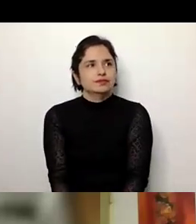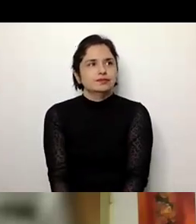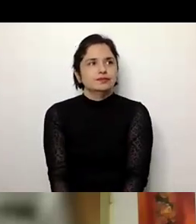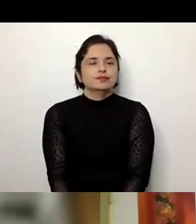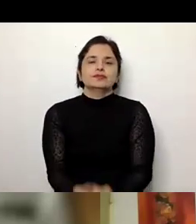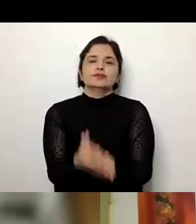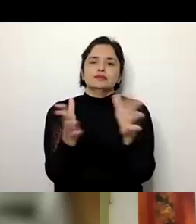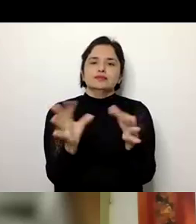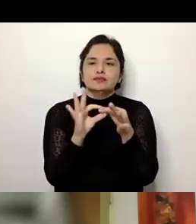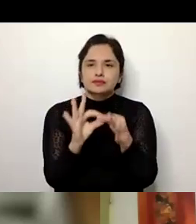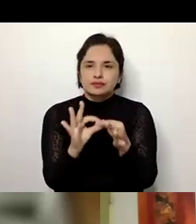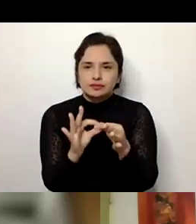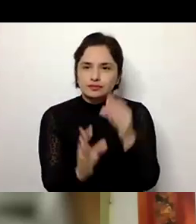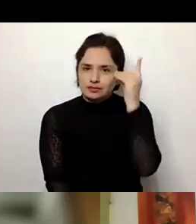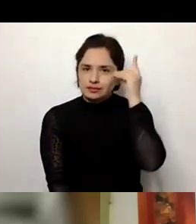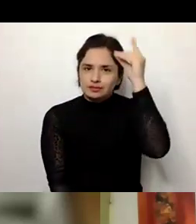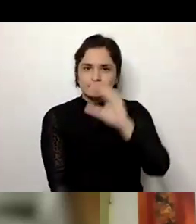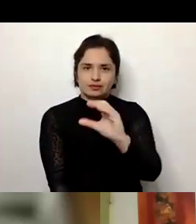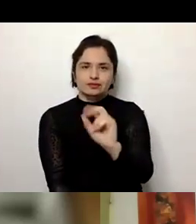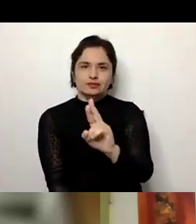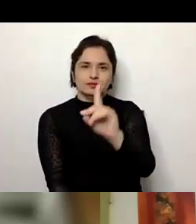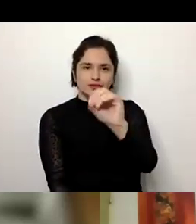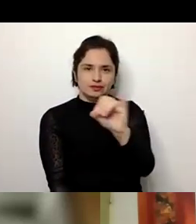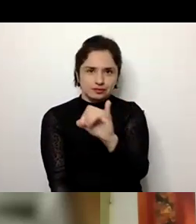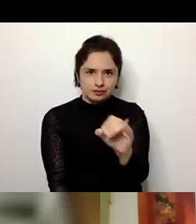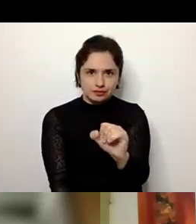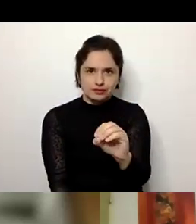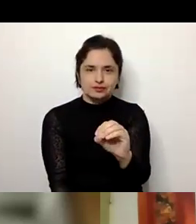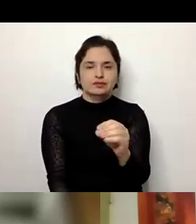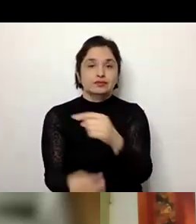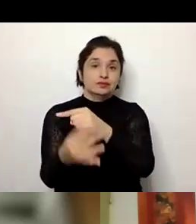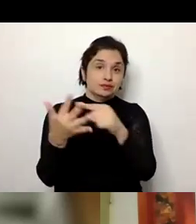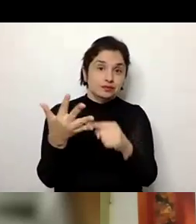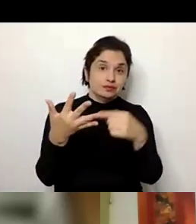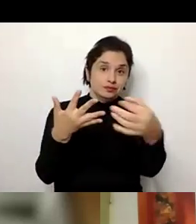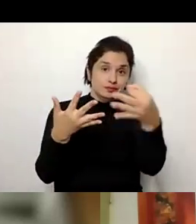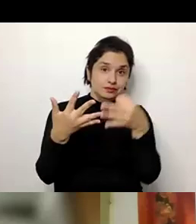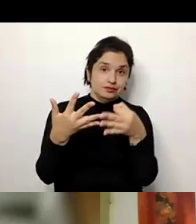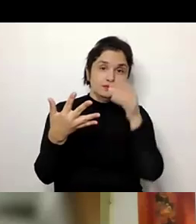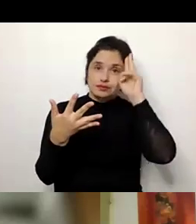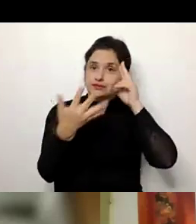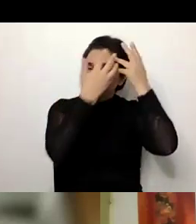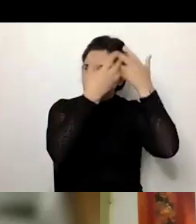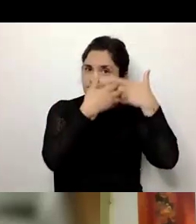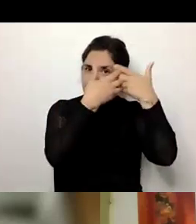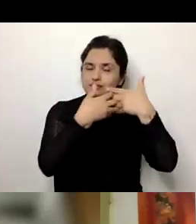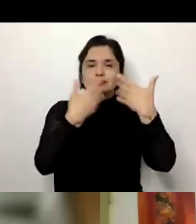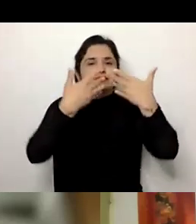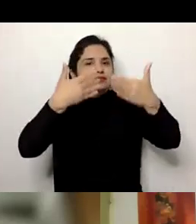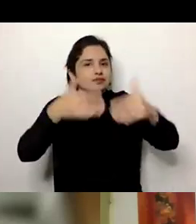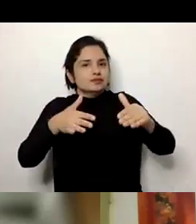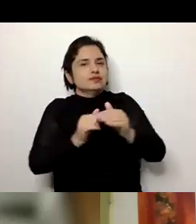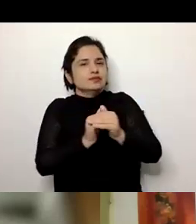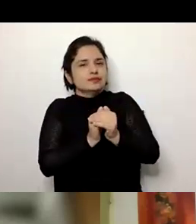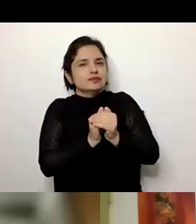obrigada obrigada obrigada doutora Cardoso por esta para estes múltiples elementos reflexivos que já veníamos